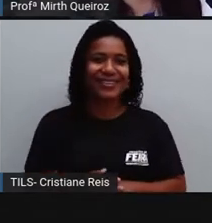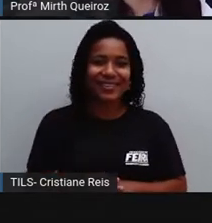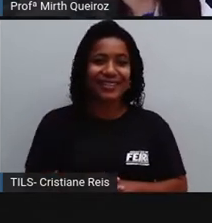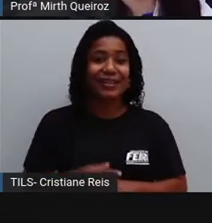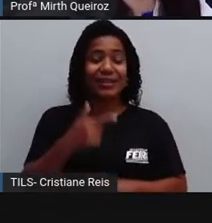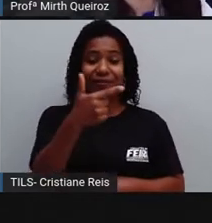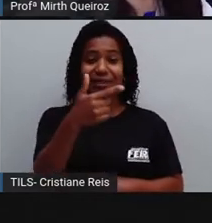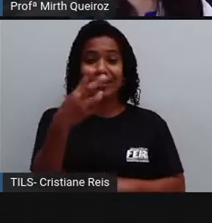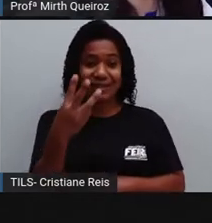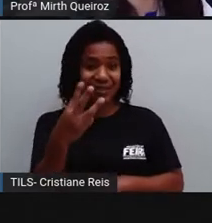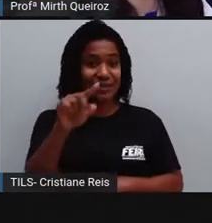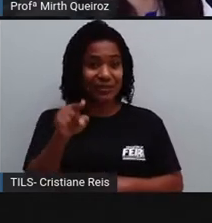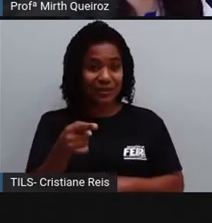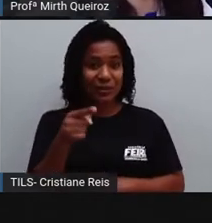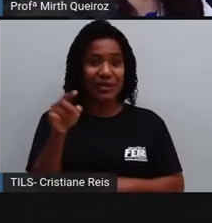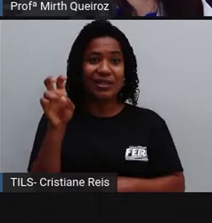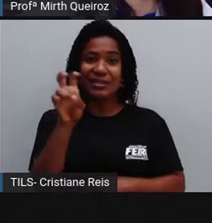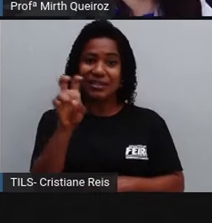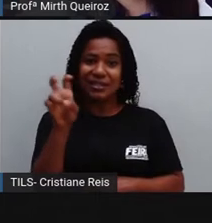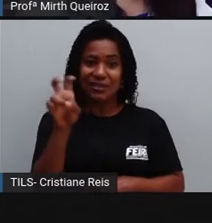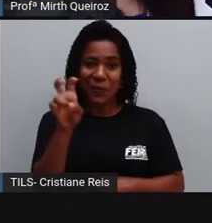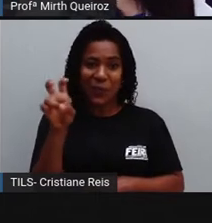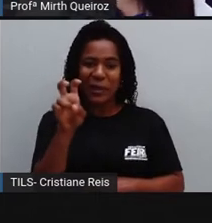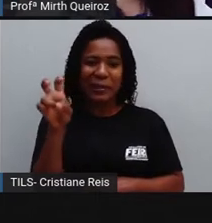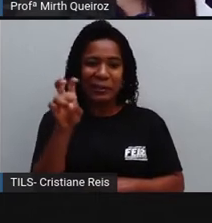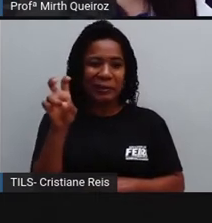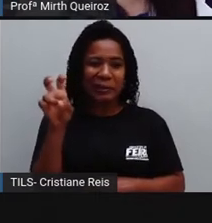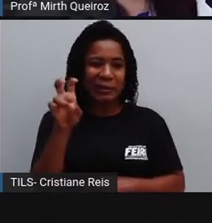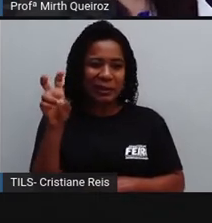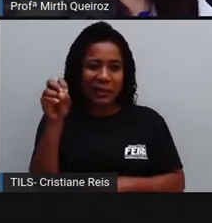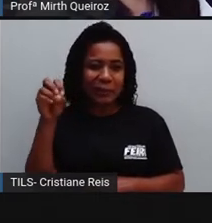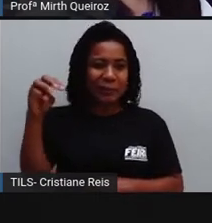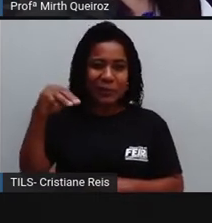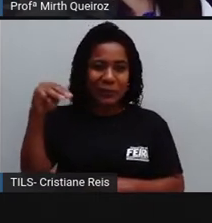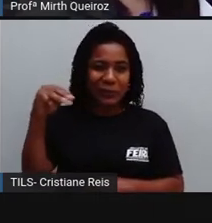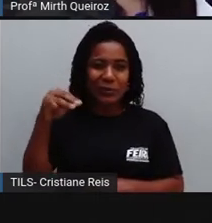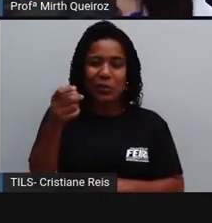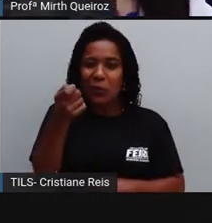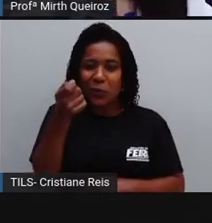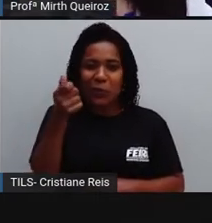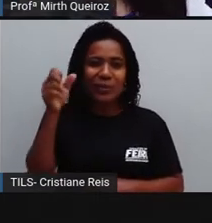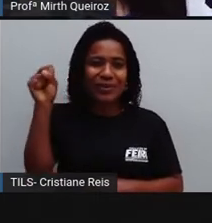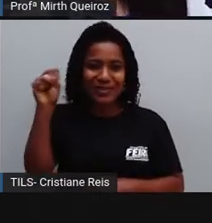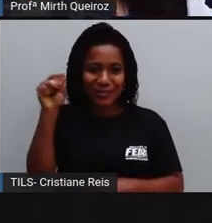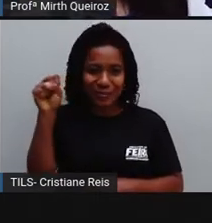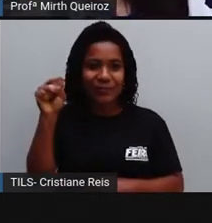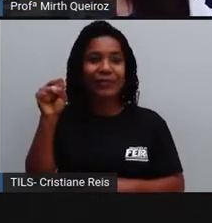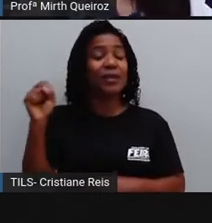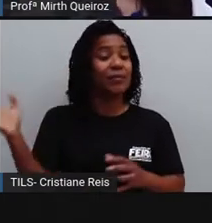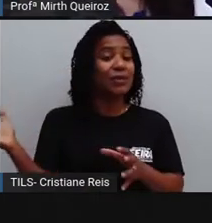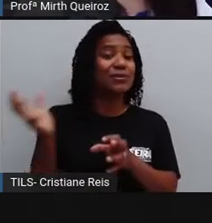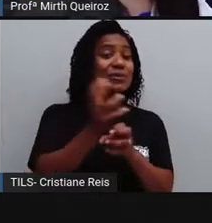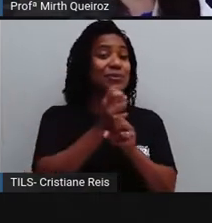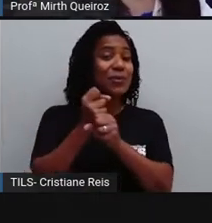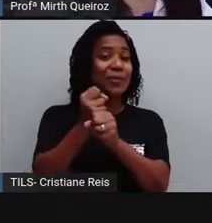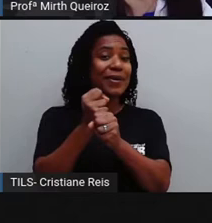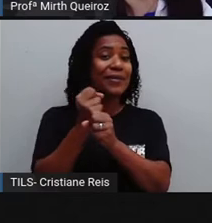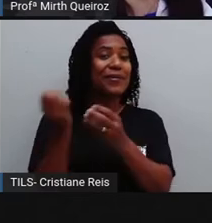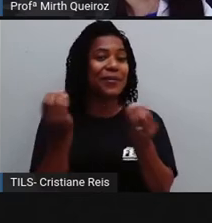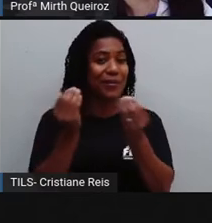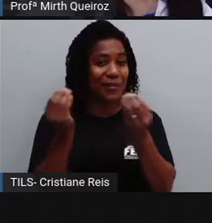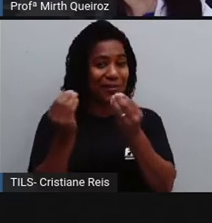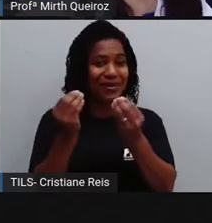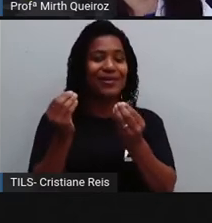23 horas e 50 e poucos minutos e alguns segundos. Para facilitar a nossa vida, a gente